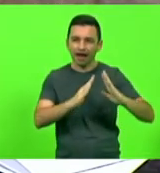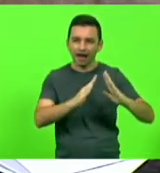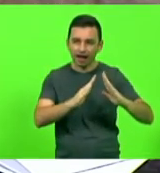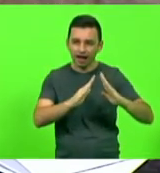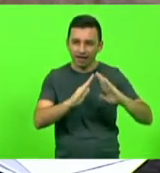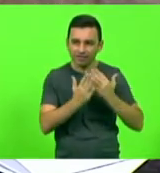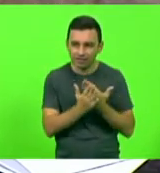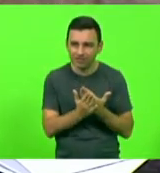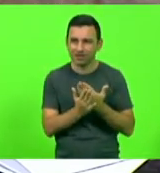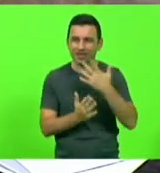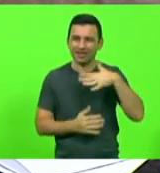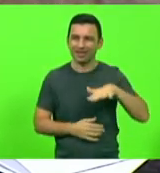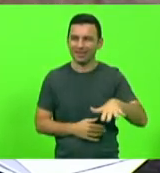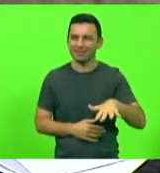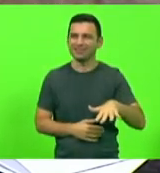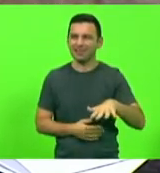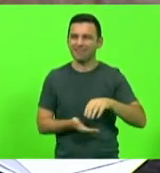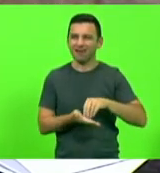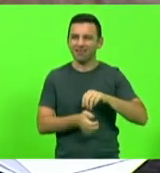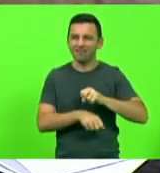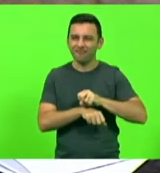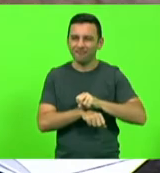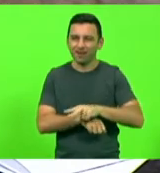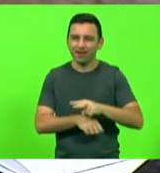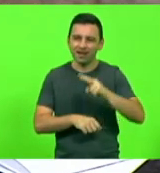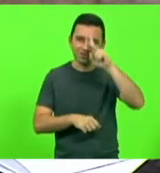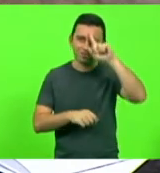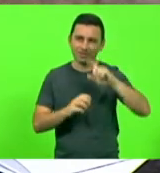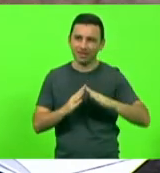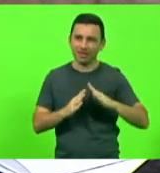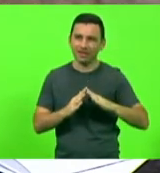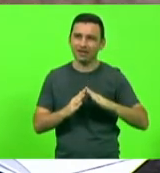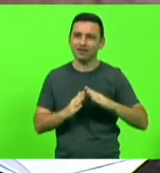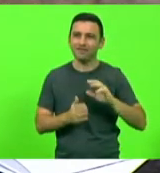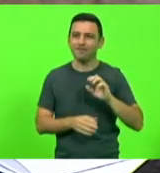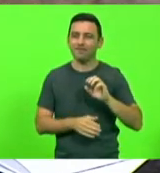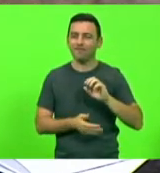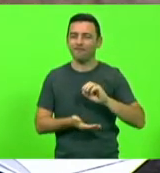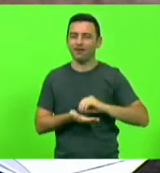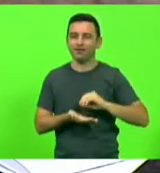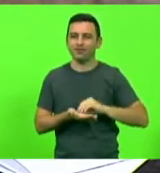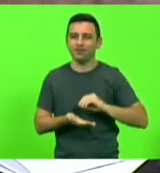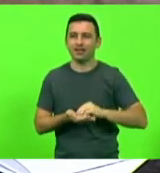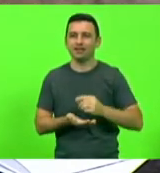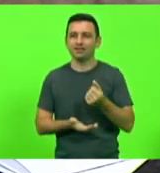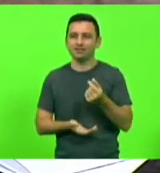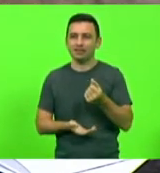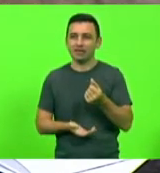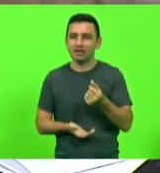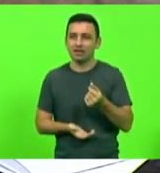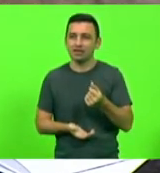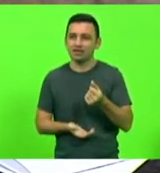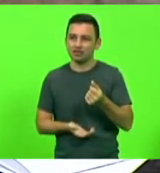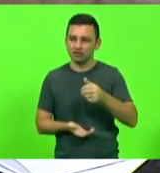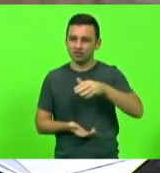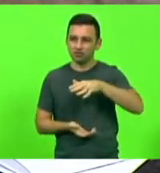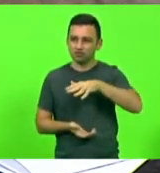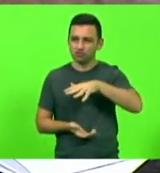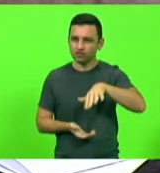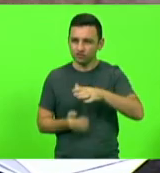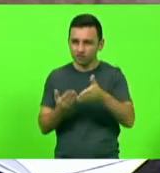faltar vaga em hospital, quando faltar recurso para a sua segurança,